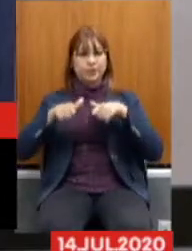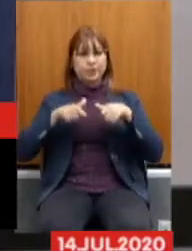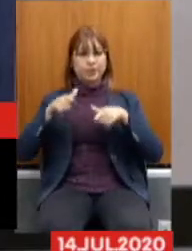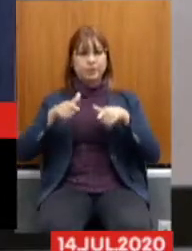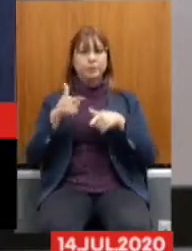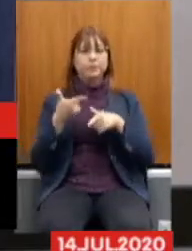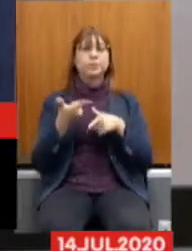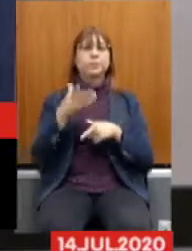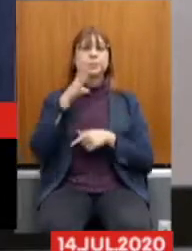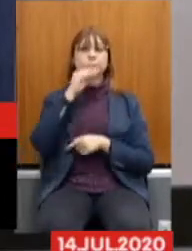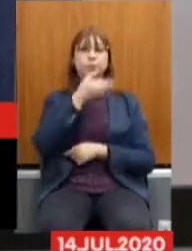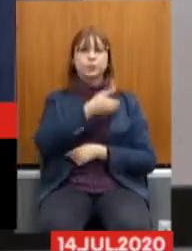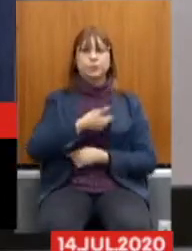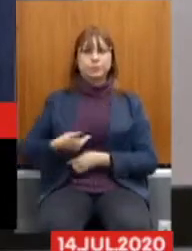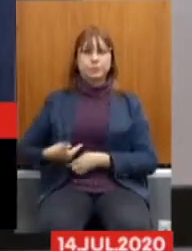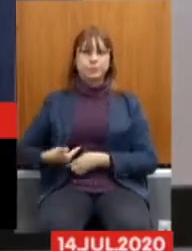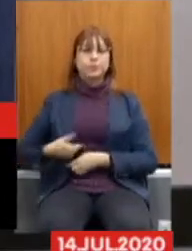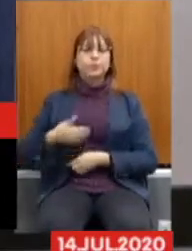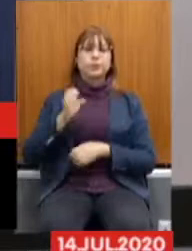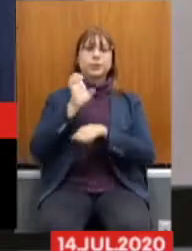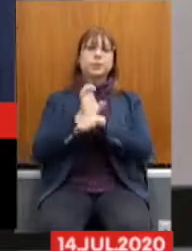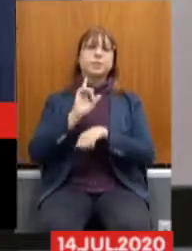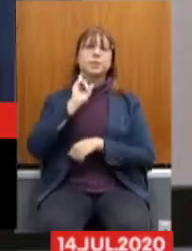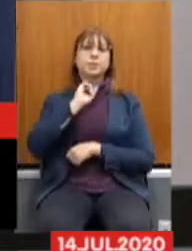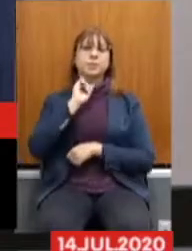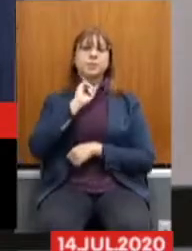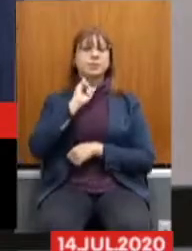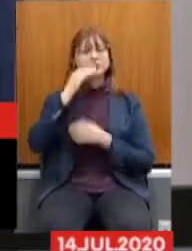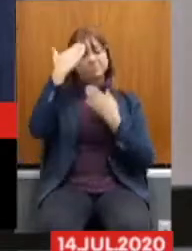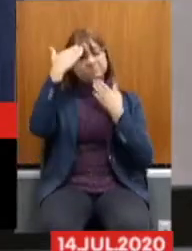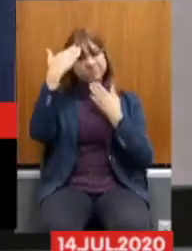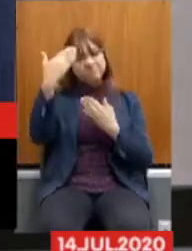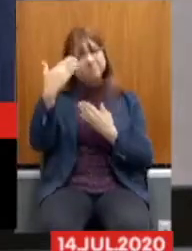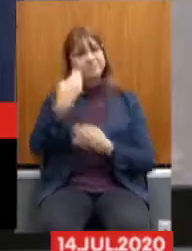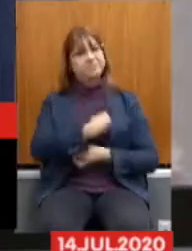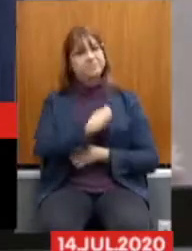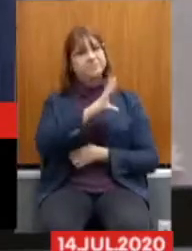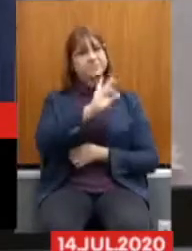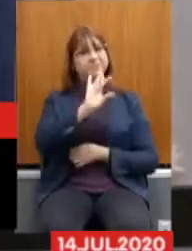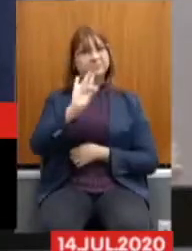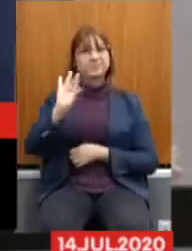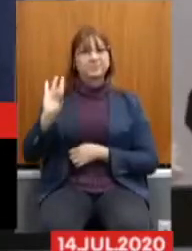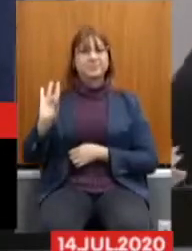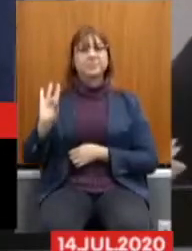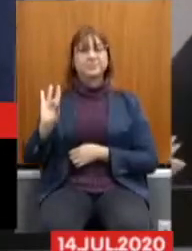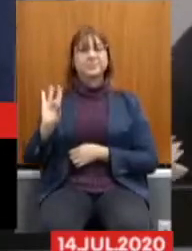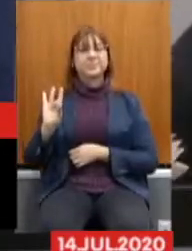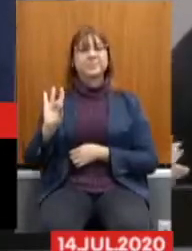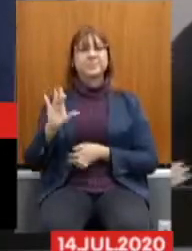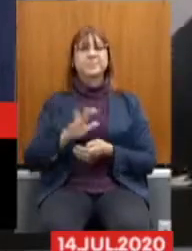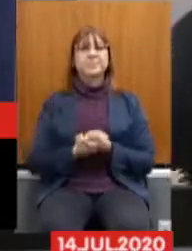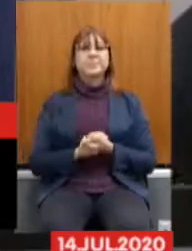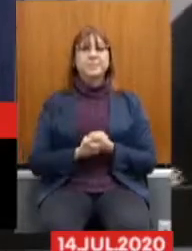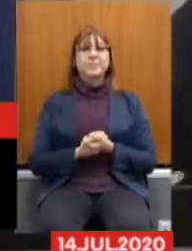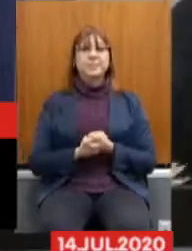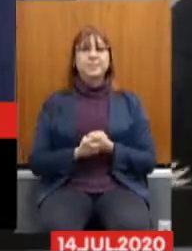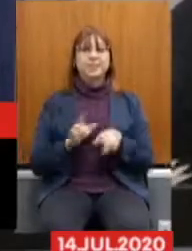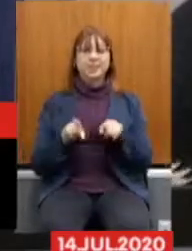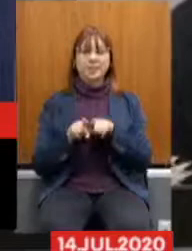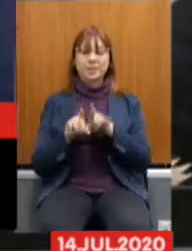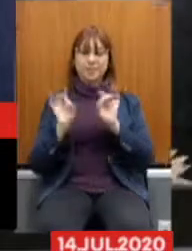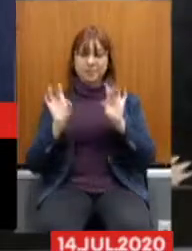Públicos do Estado de Minas Gerais. Agradeço a presença de todos, em especial a disposição para